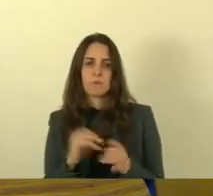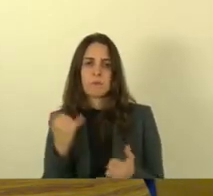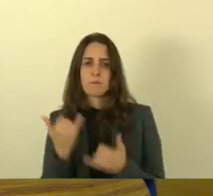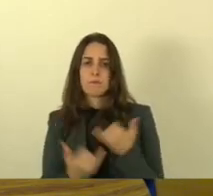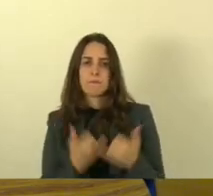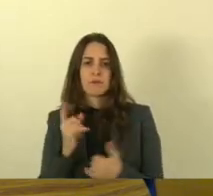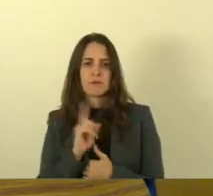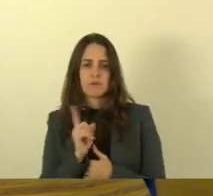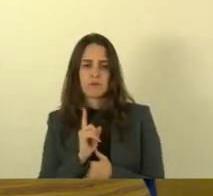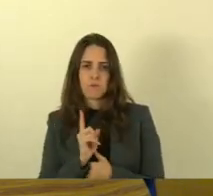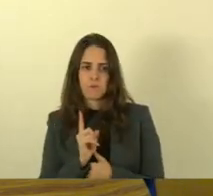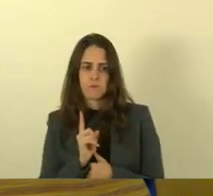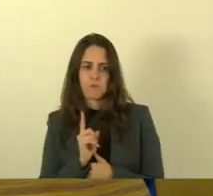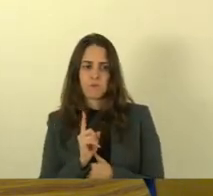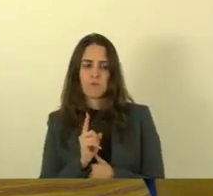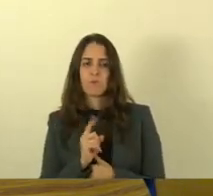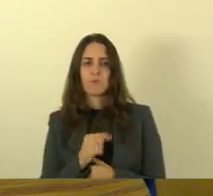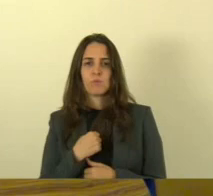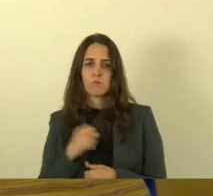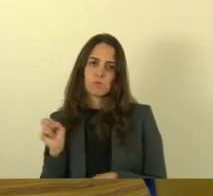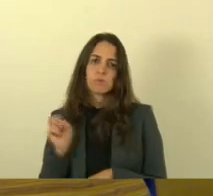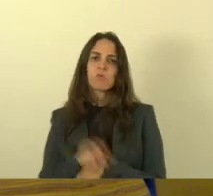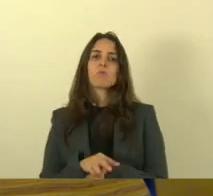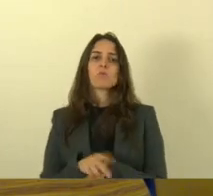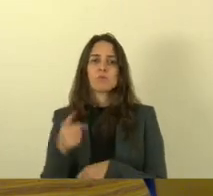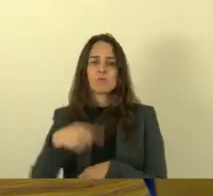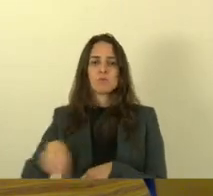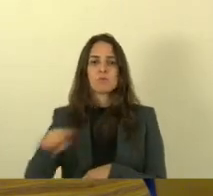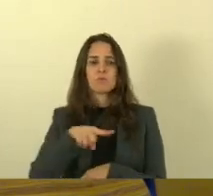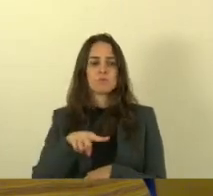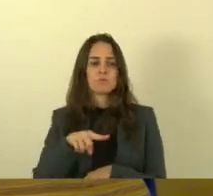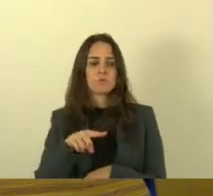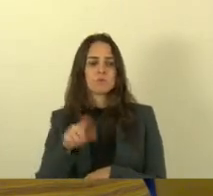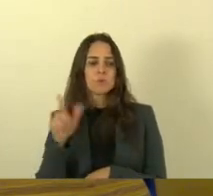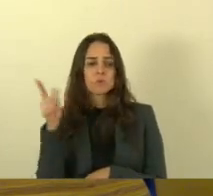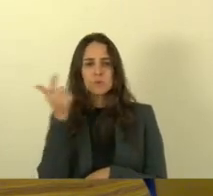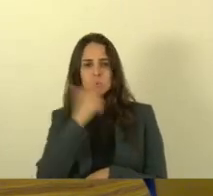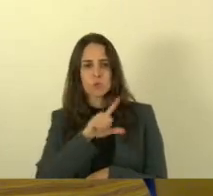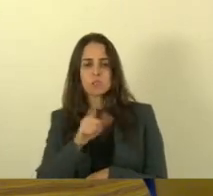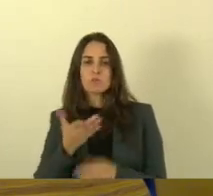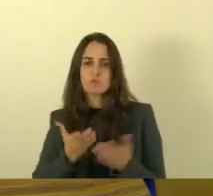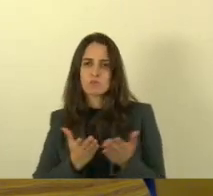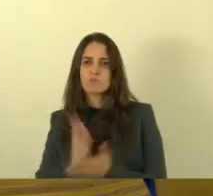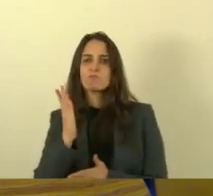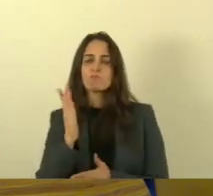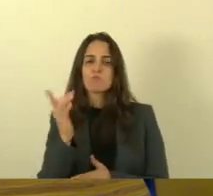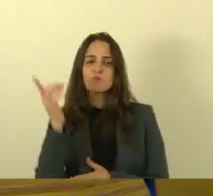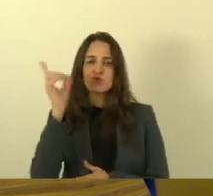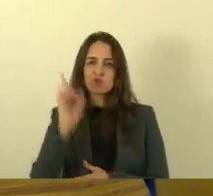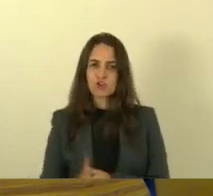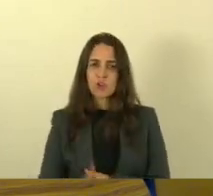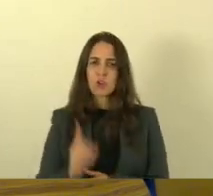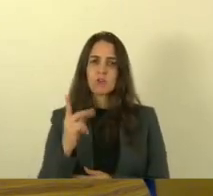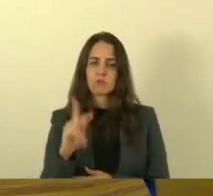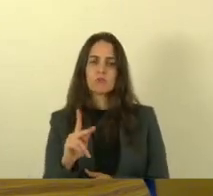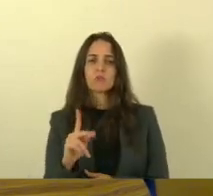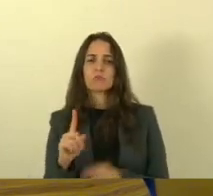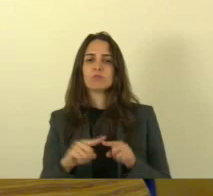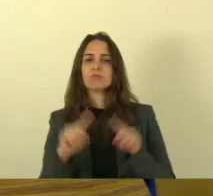nós entramos para vocês ter o direito de